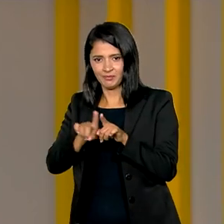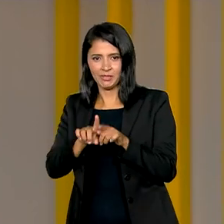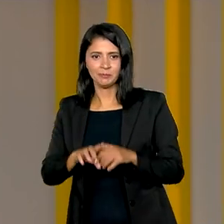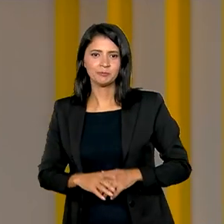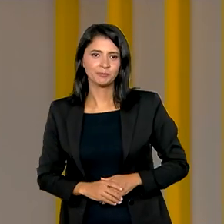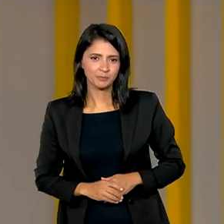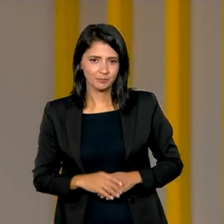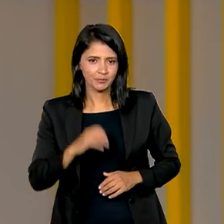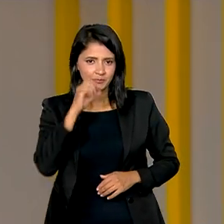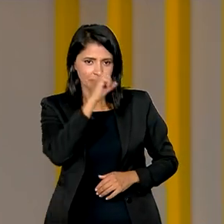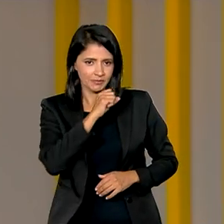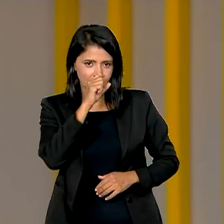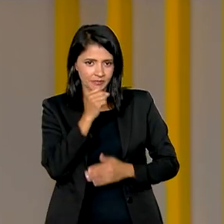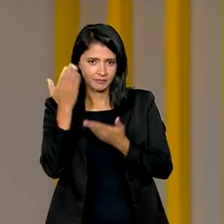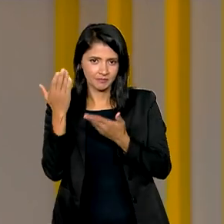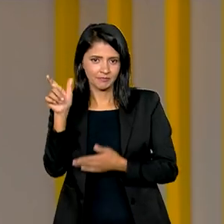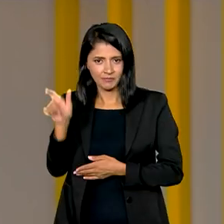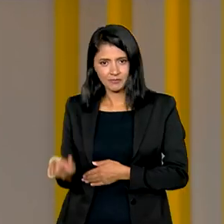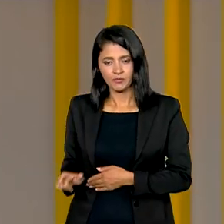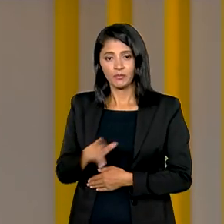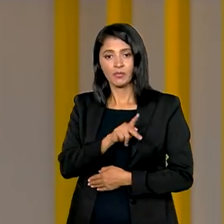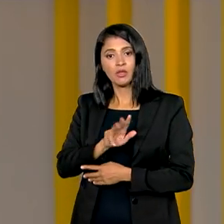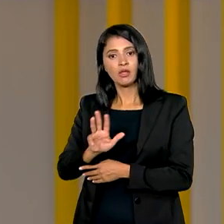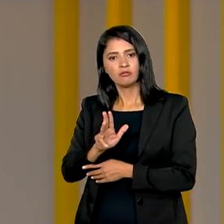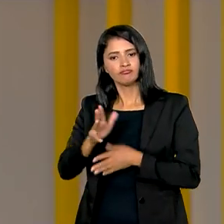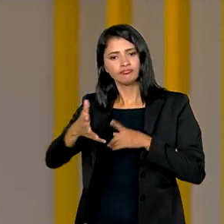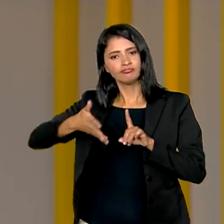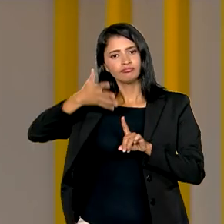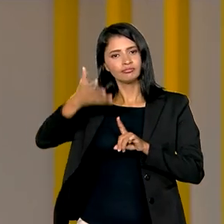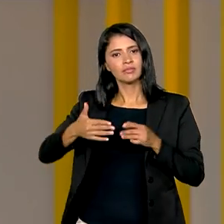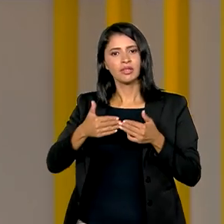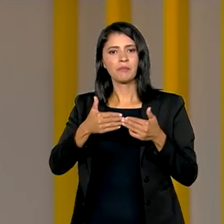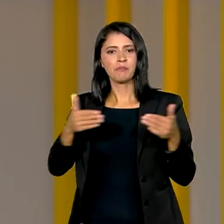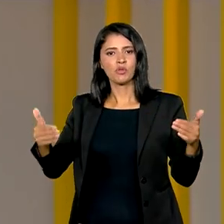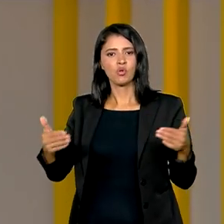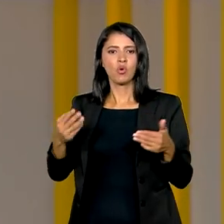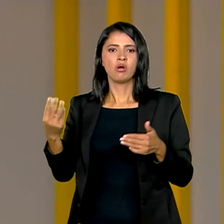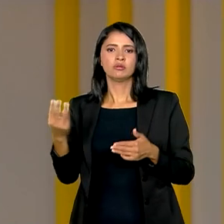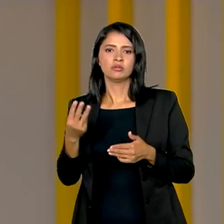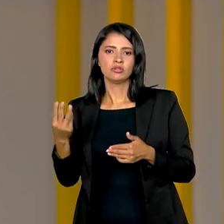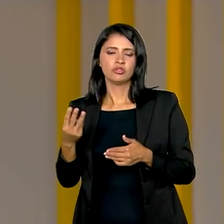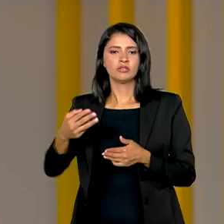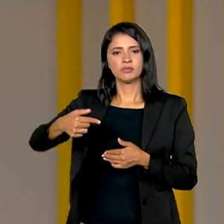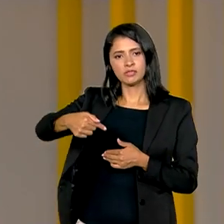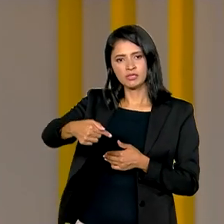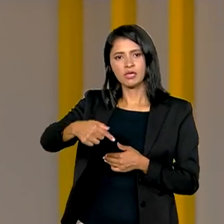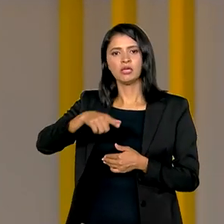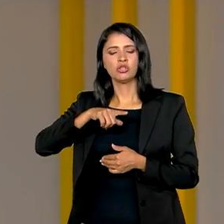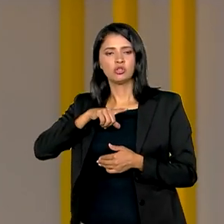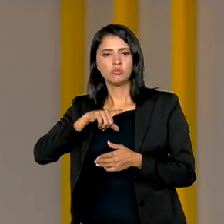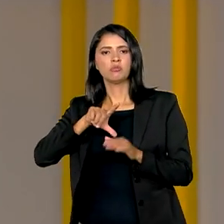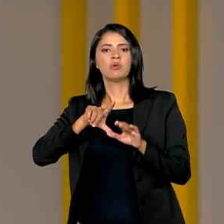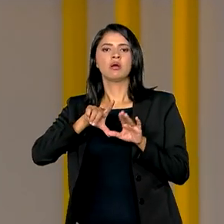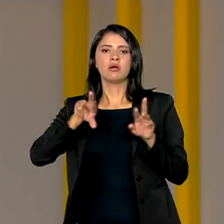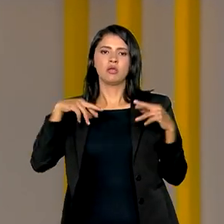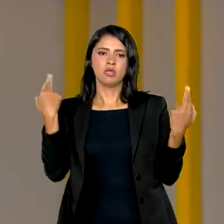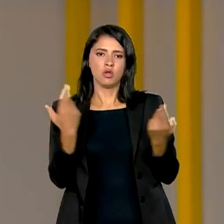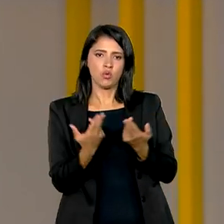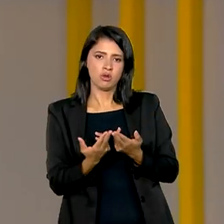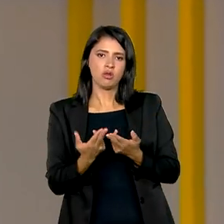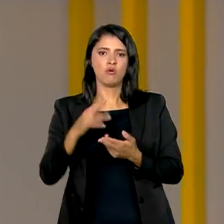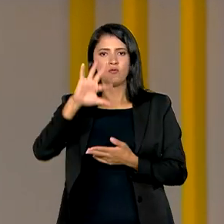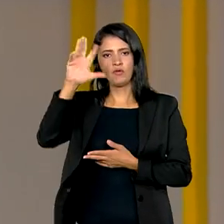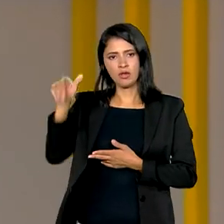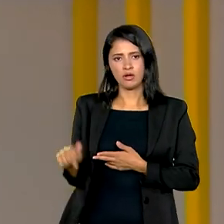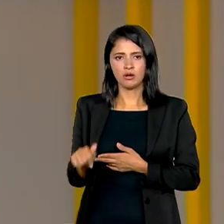No sábado, o presidente Lula discursou na abertura da 37ª Cúpula da União Africana em Addis